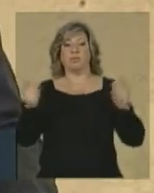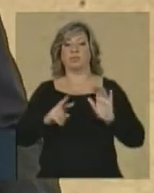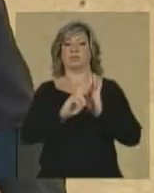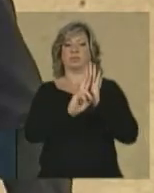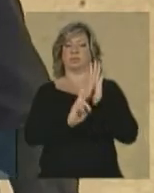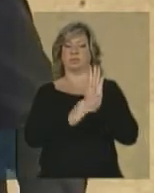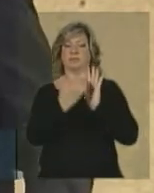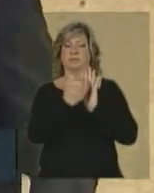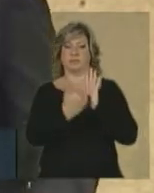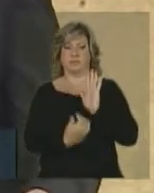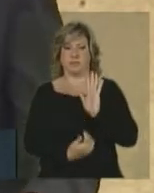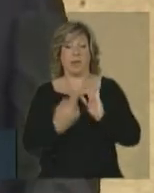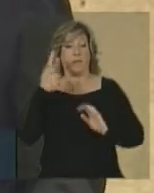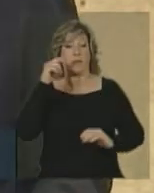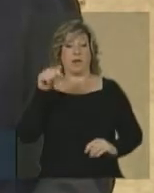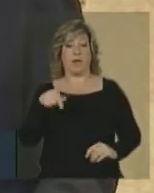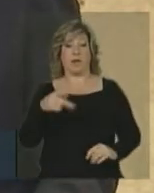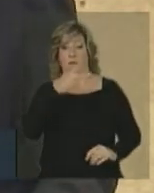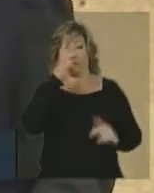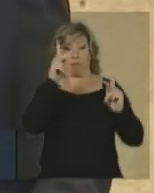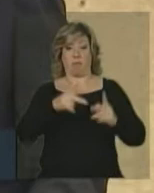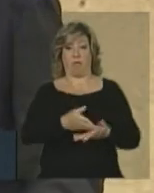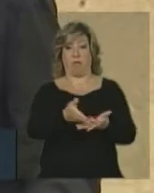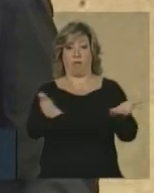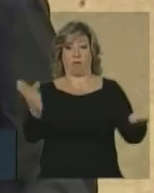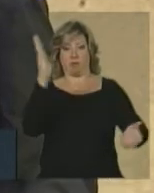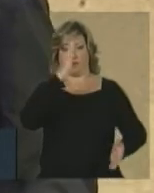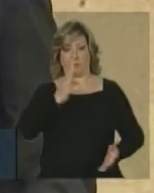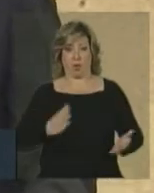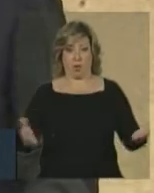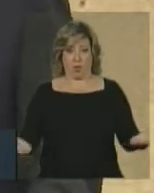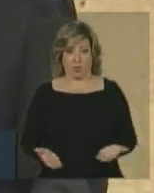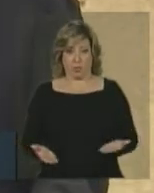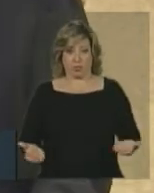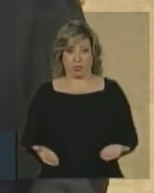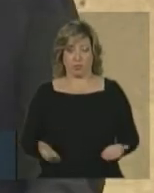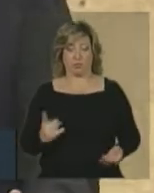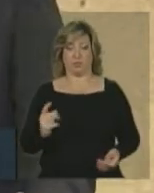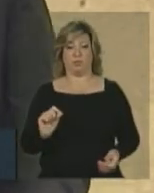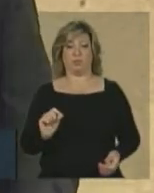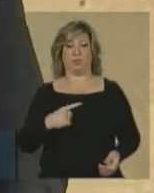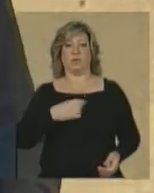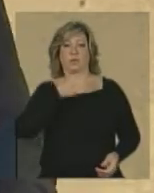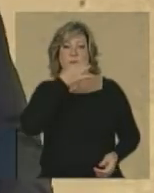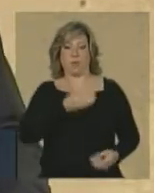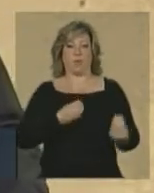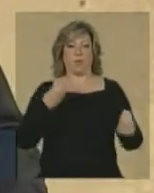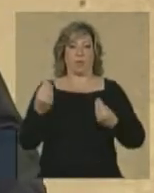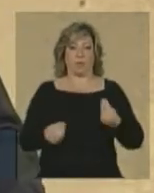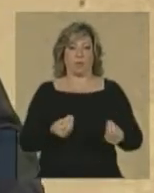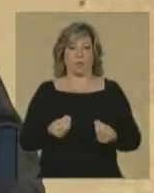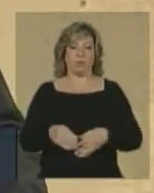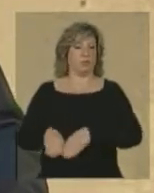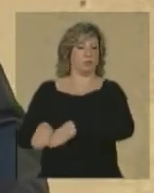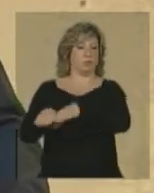que hoje o povo brasileiro, numa identidade de propósitos, numa dimensão plural,